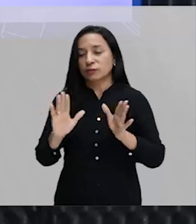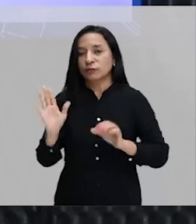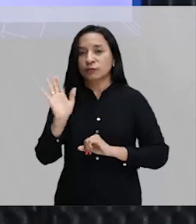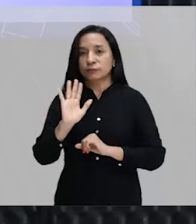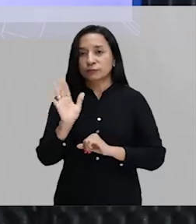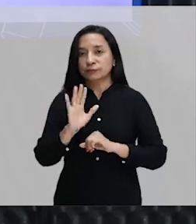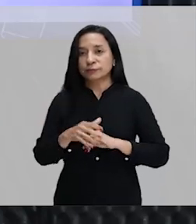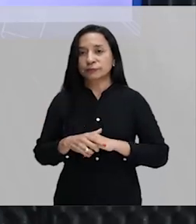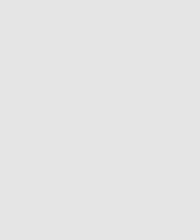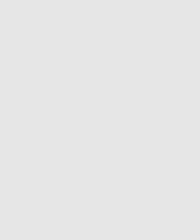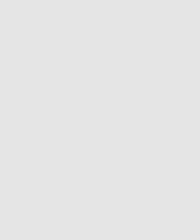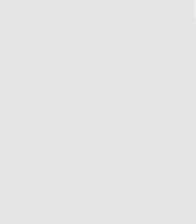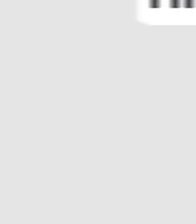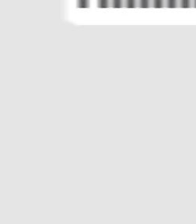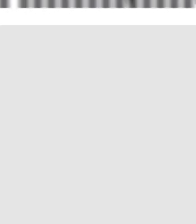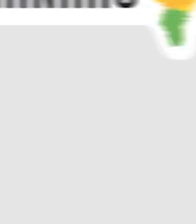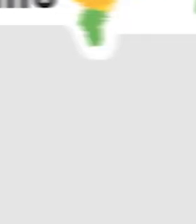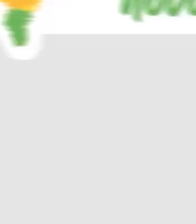luego